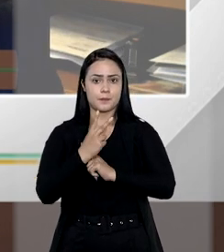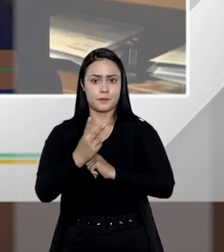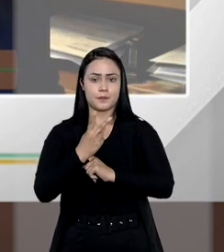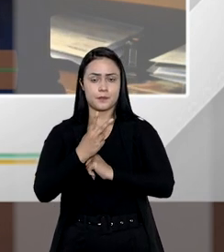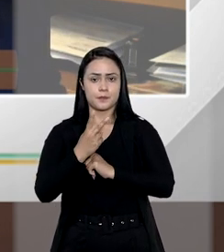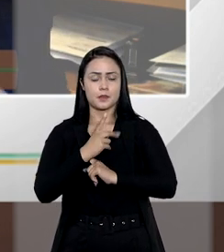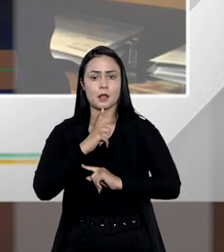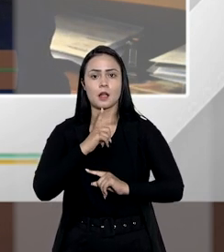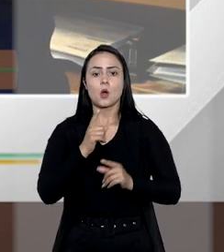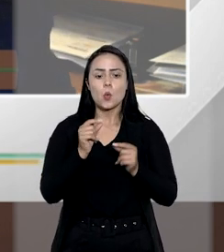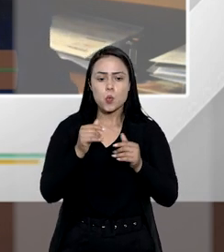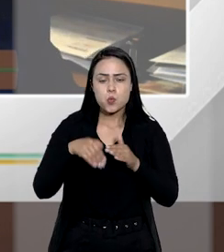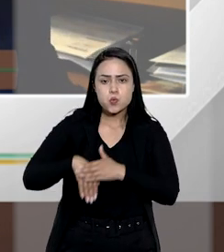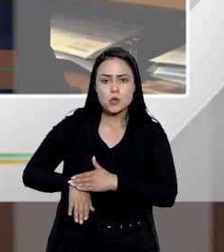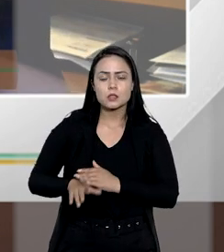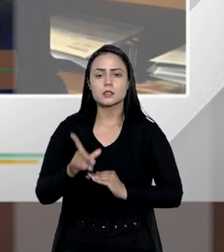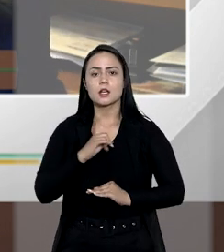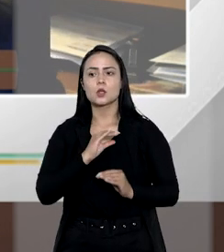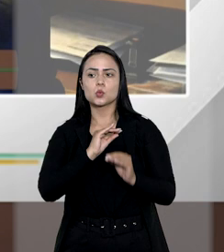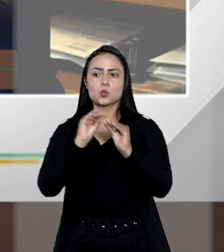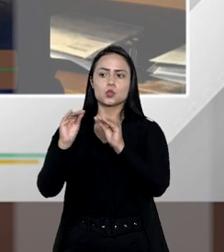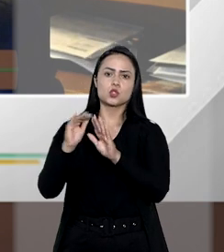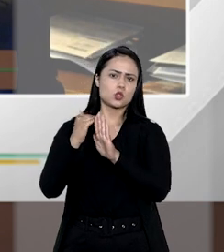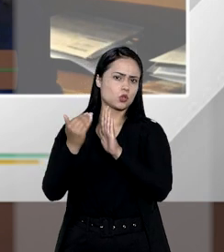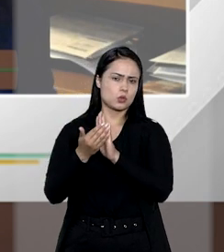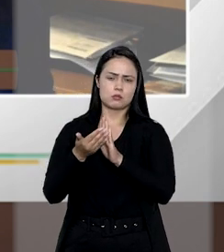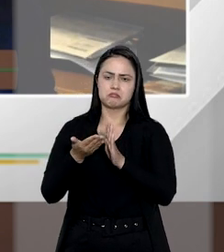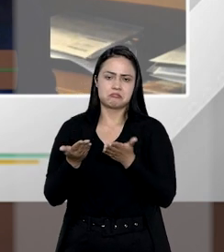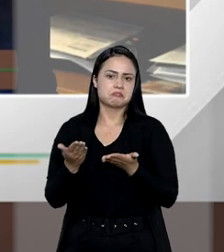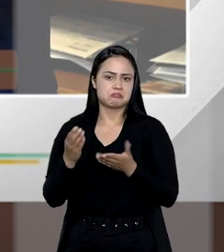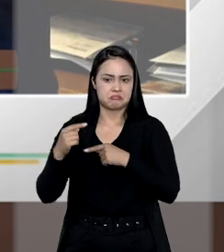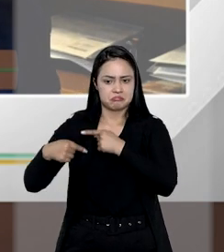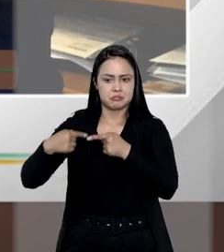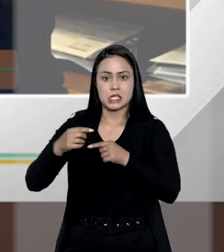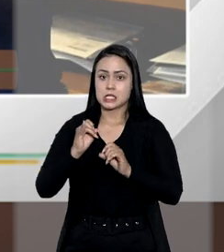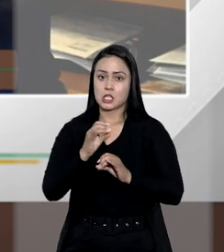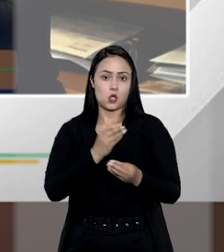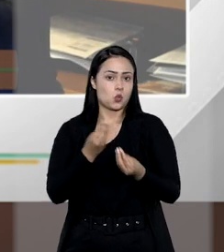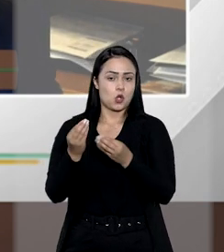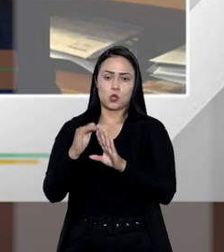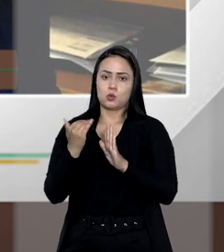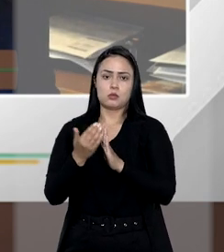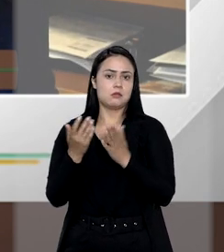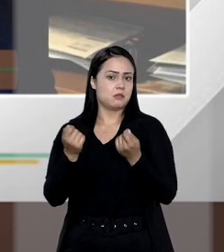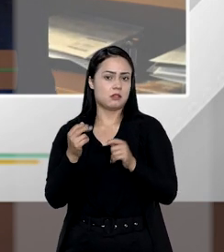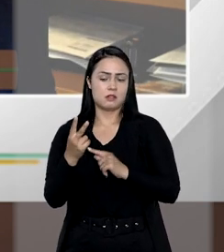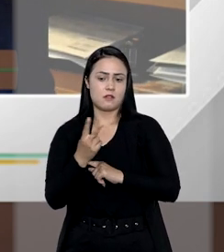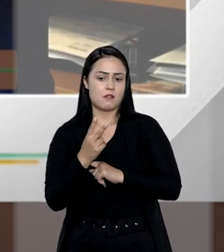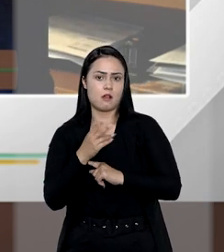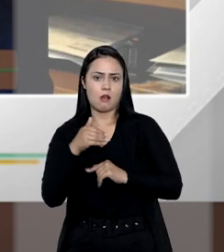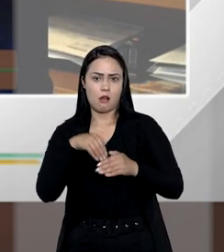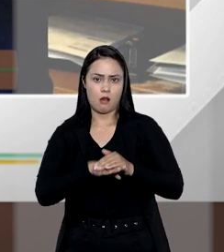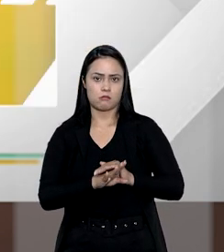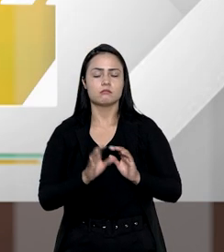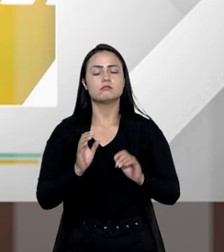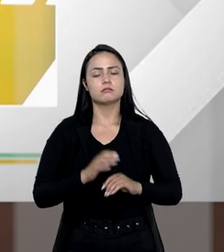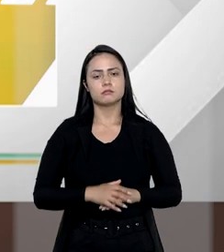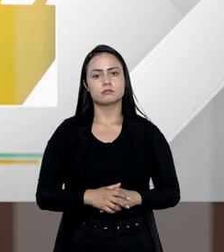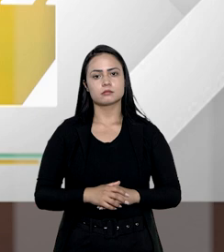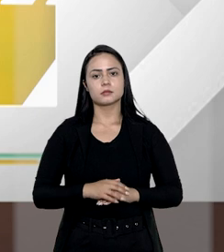usufruto, porque é a garantia da doação integral de todos os bens. Se não doar tudo, ele nem precisa reservar o usufruto.